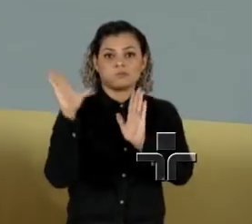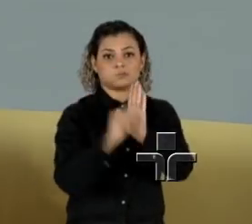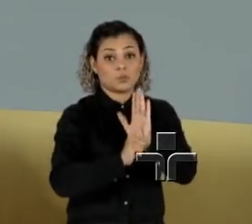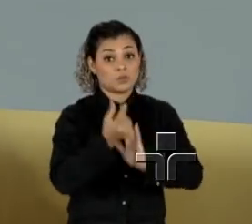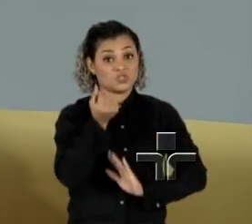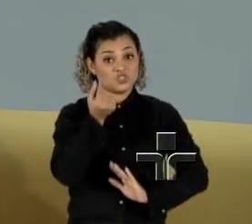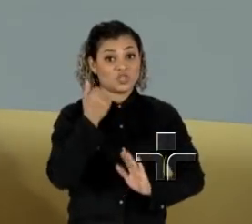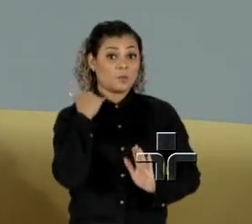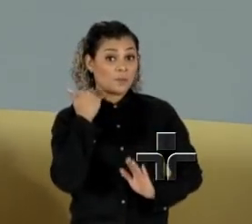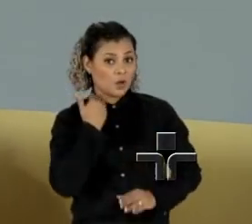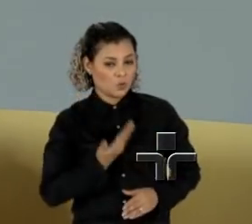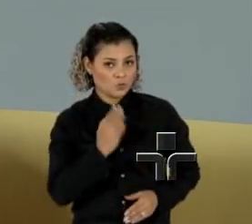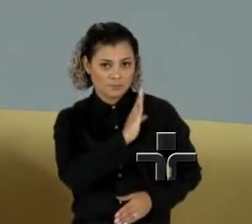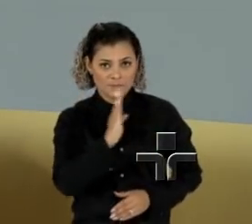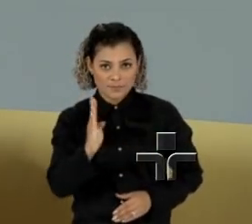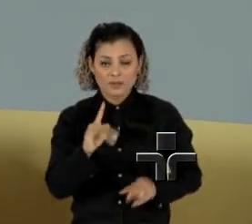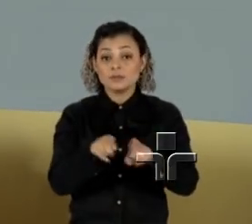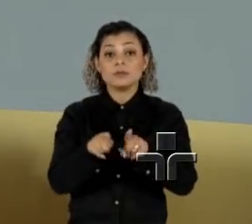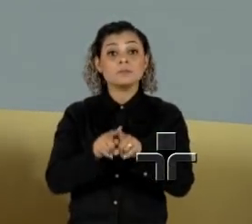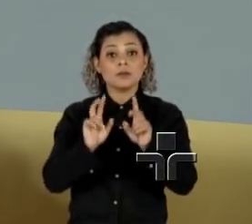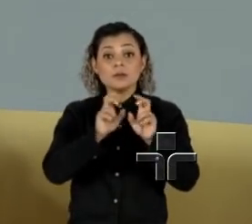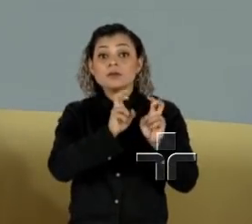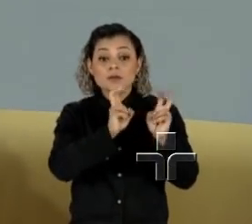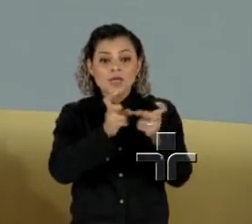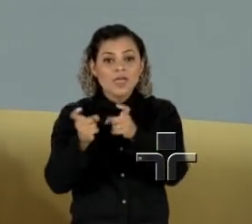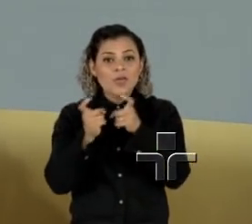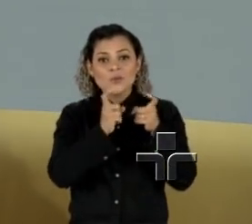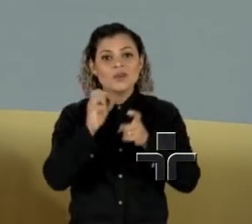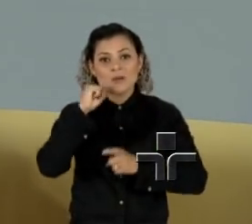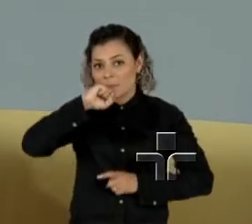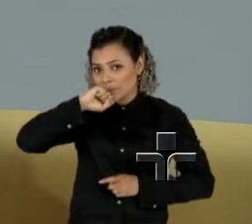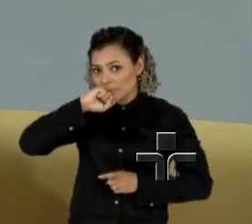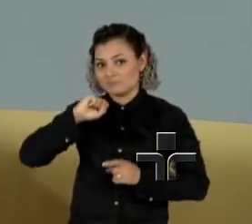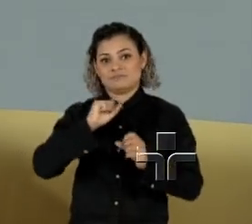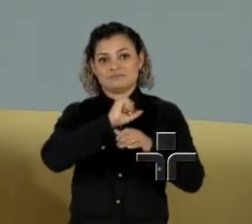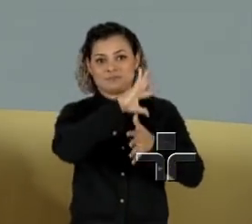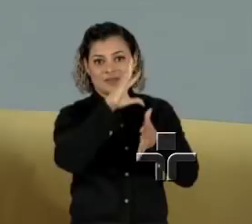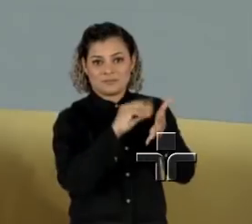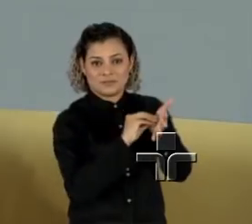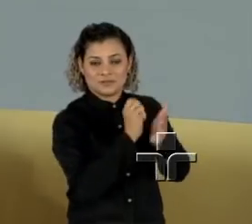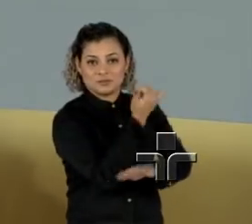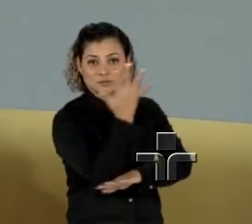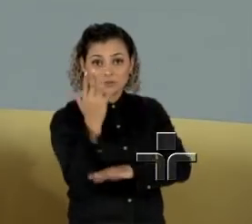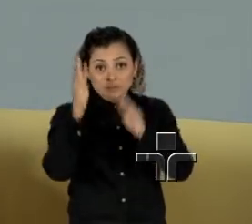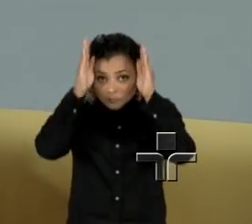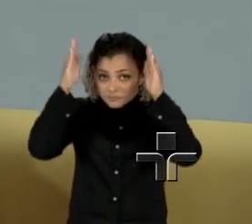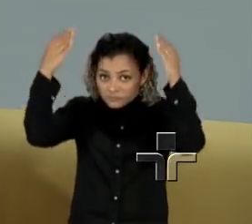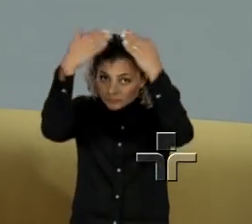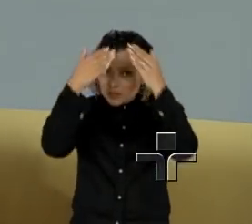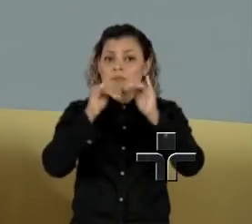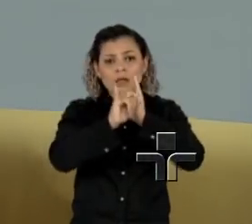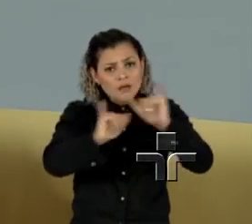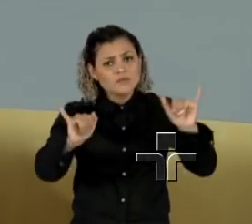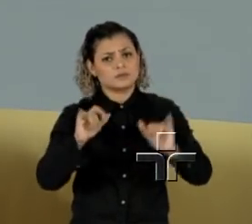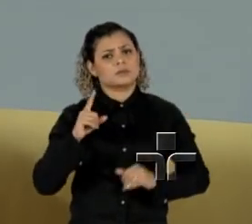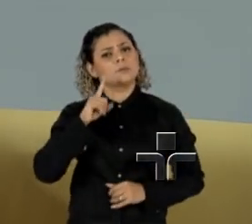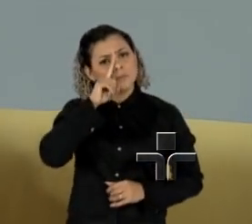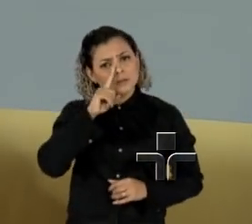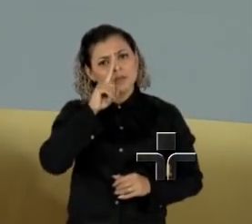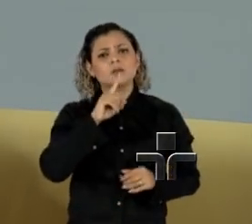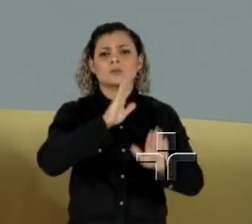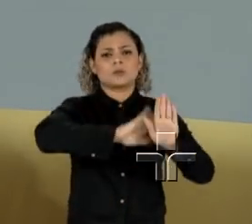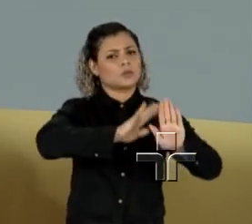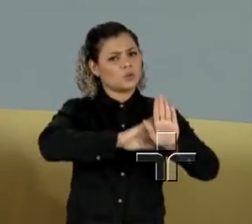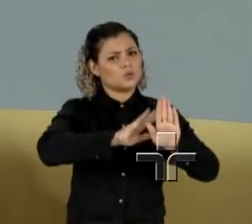No início do encontro internacional de bispos sobre a Amazônia, Papa Francisco alerta para o risco das ideologias na